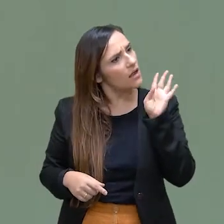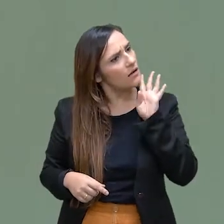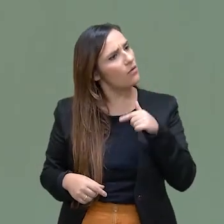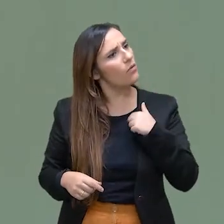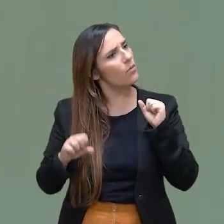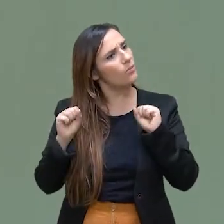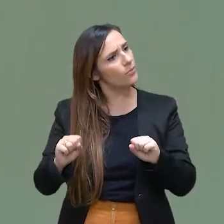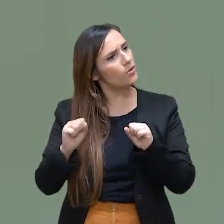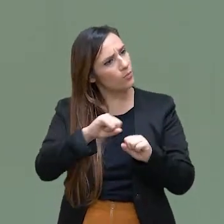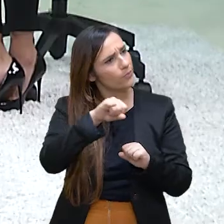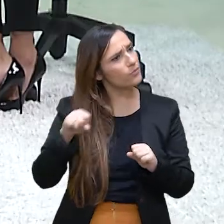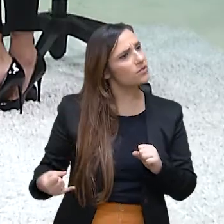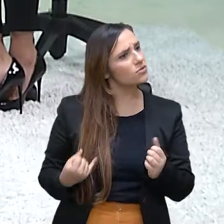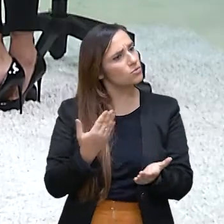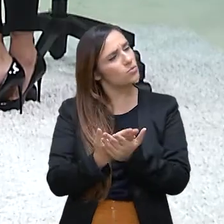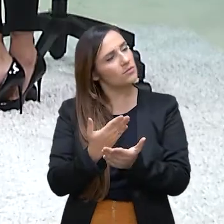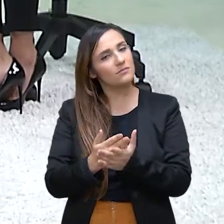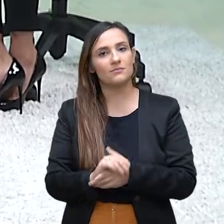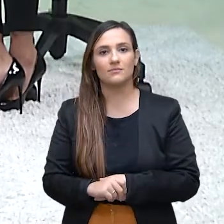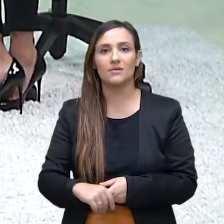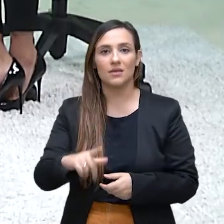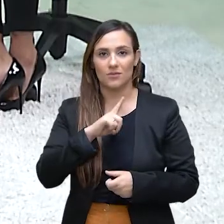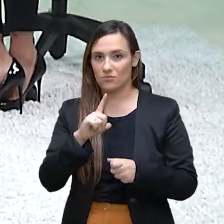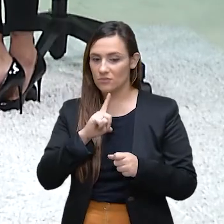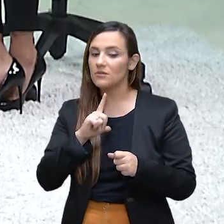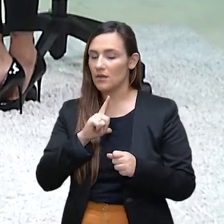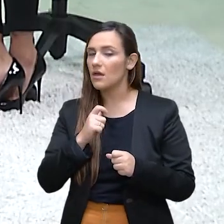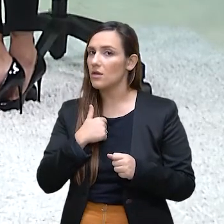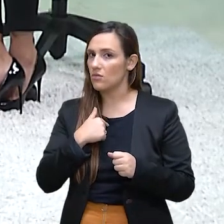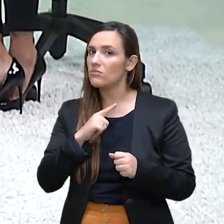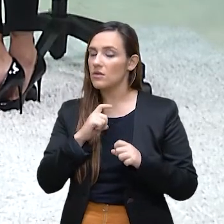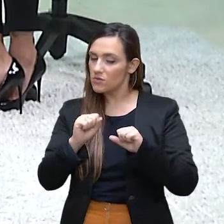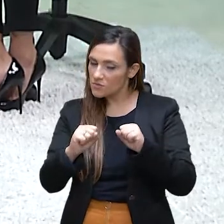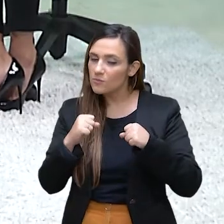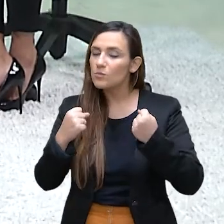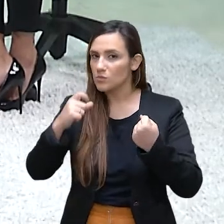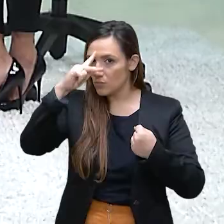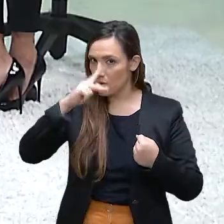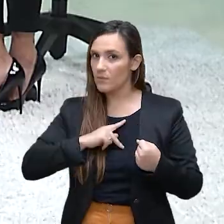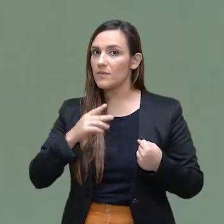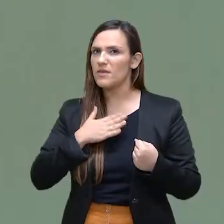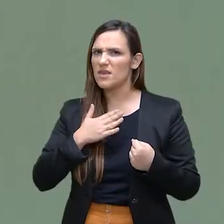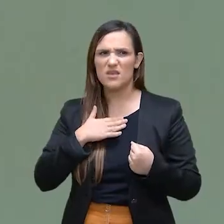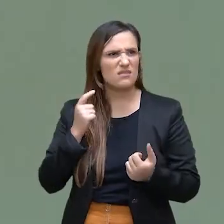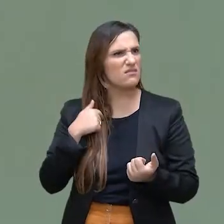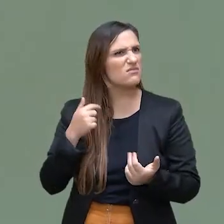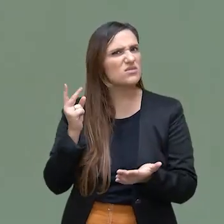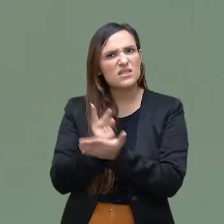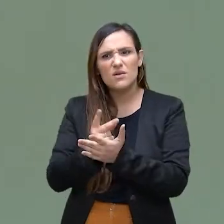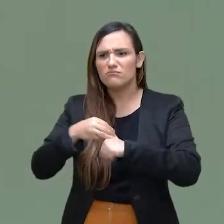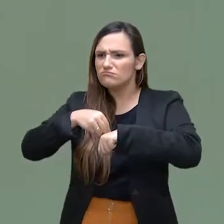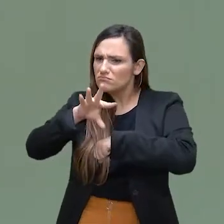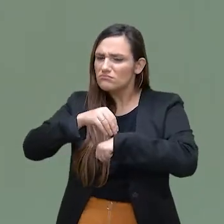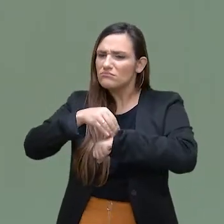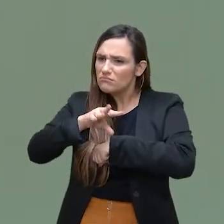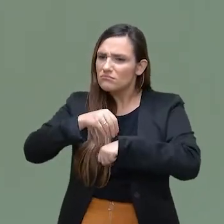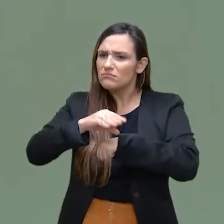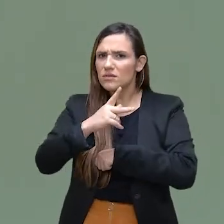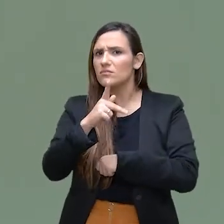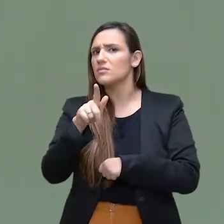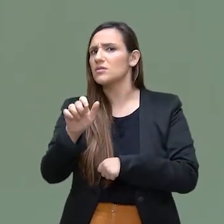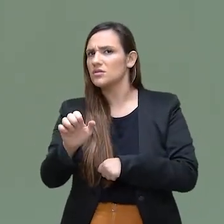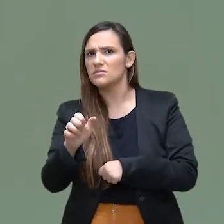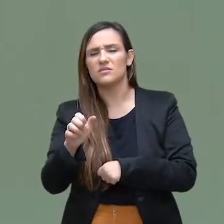tem esta possibilidade. Eu tenho um esforço pessoal nesse sentido de divulgar a carreira da Procuradoria-Geral de Estado,